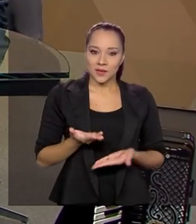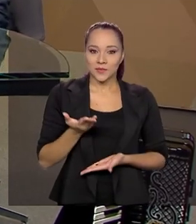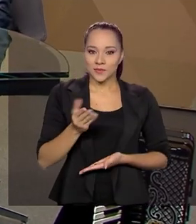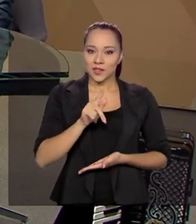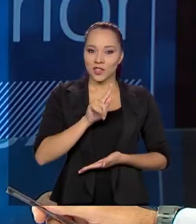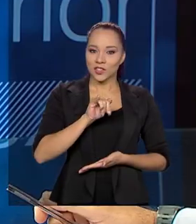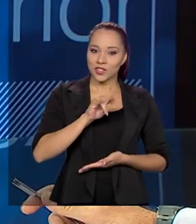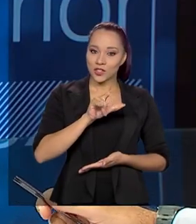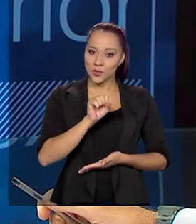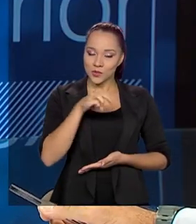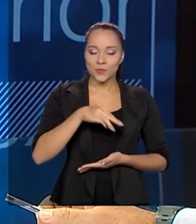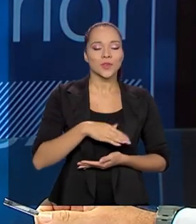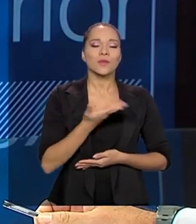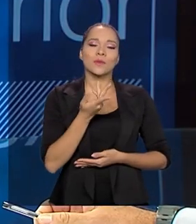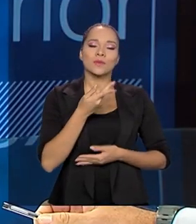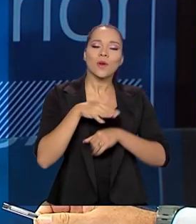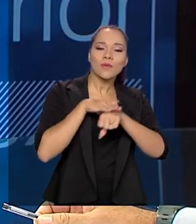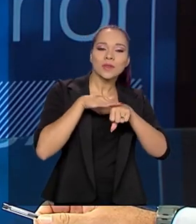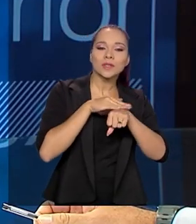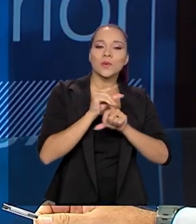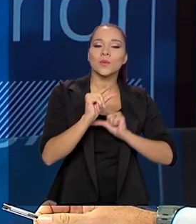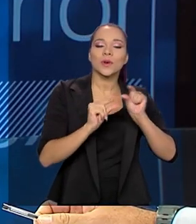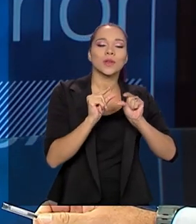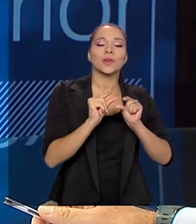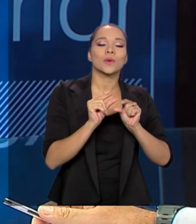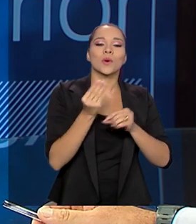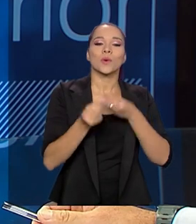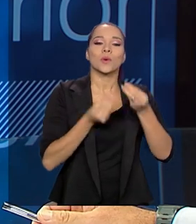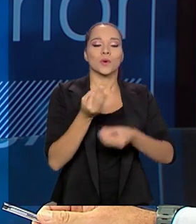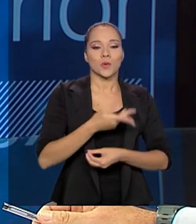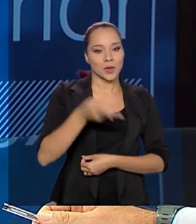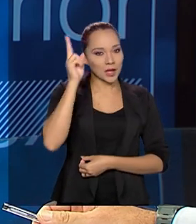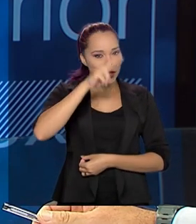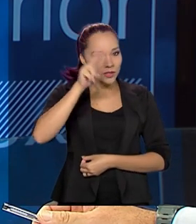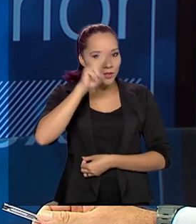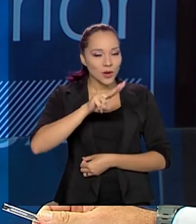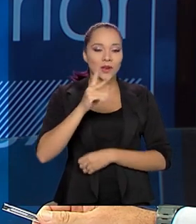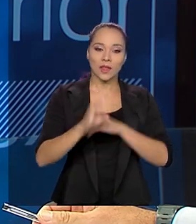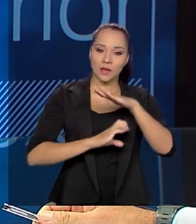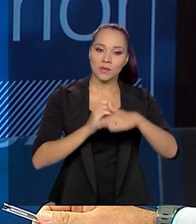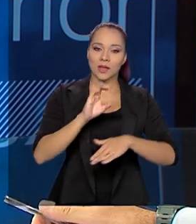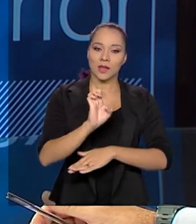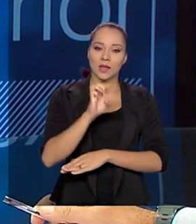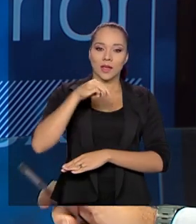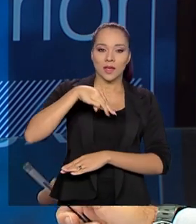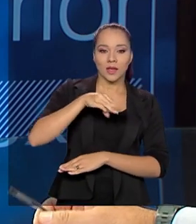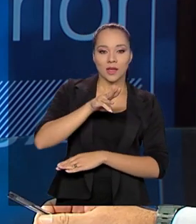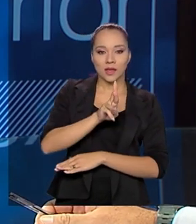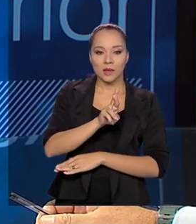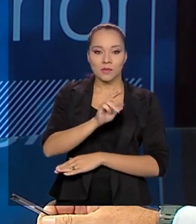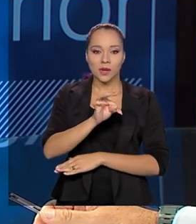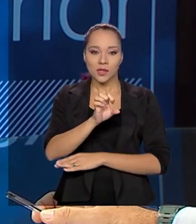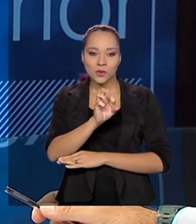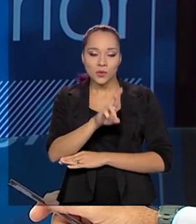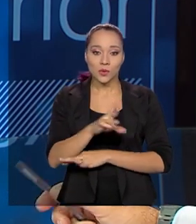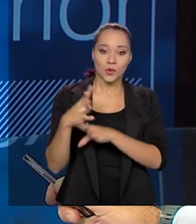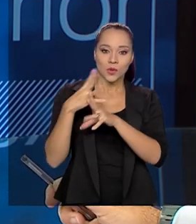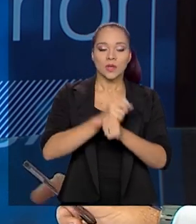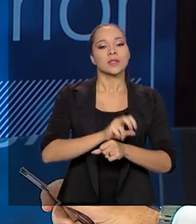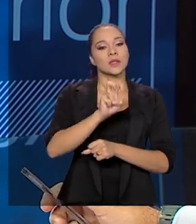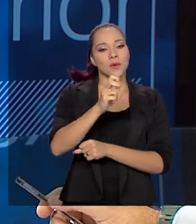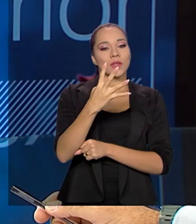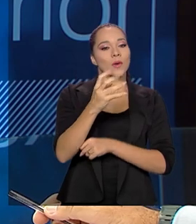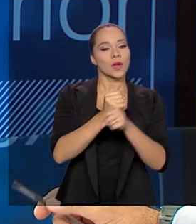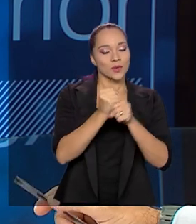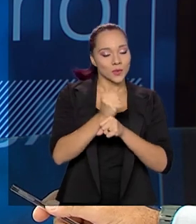vamos começar um pouquinho sobre a história da Embratur. ela completou 54 anos, agora neste